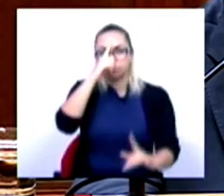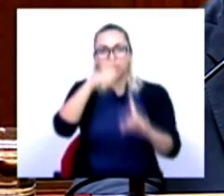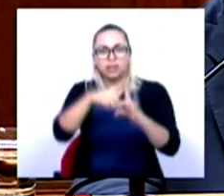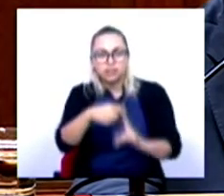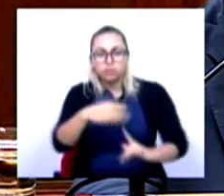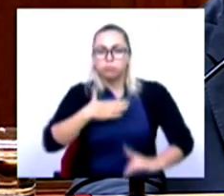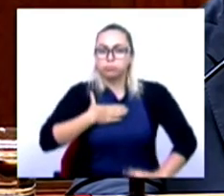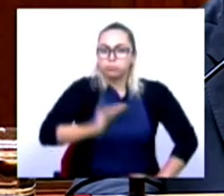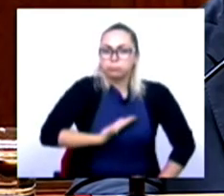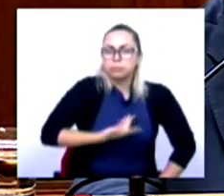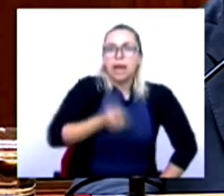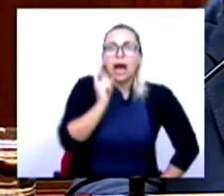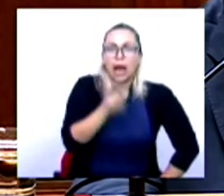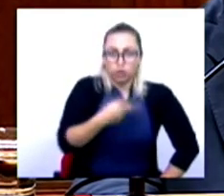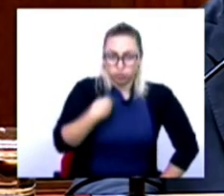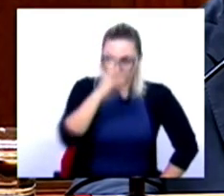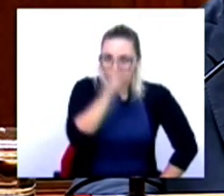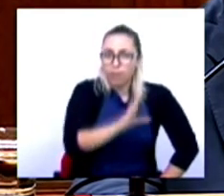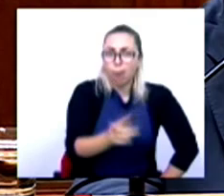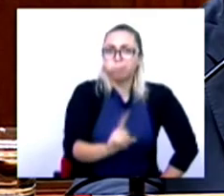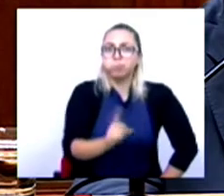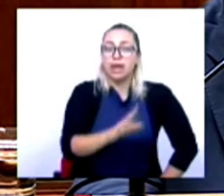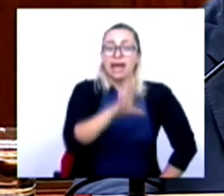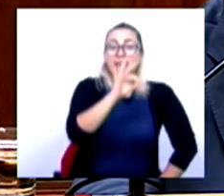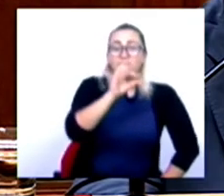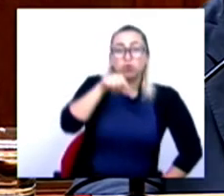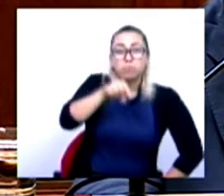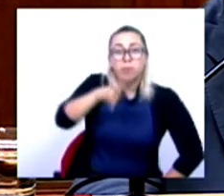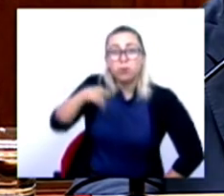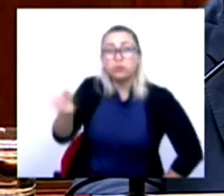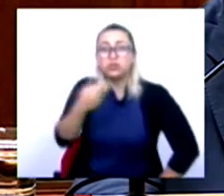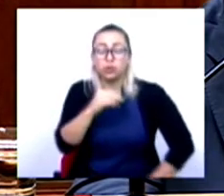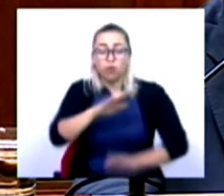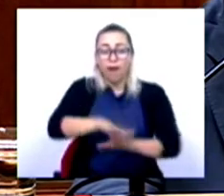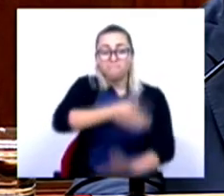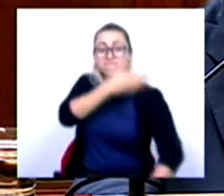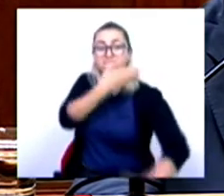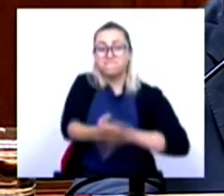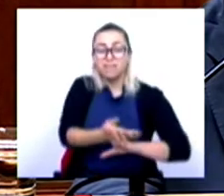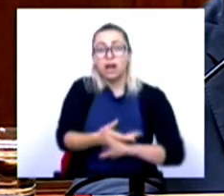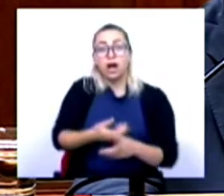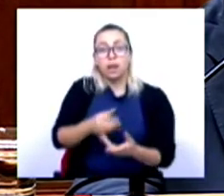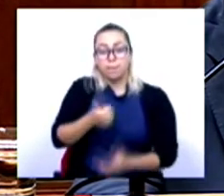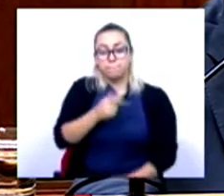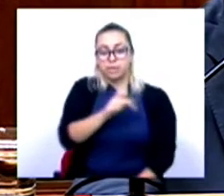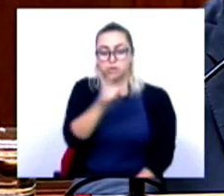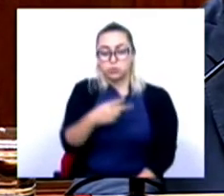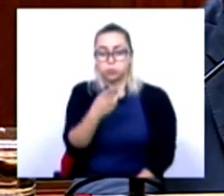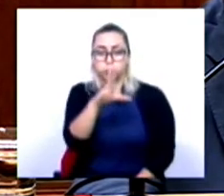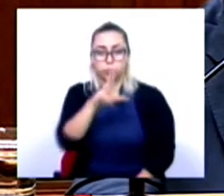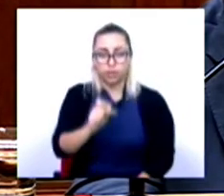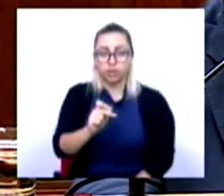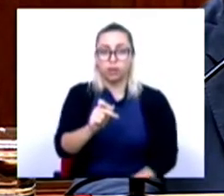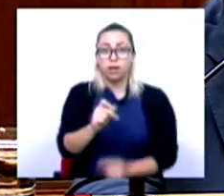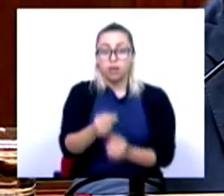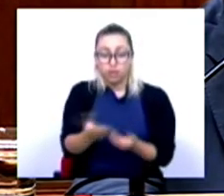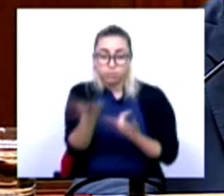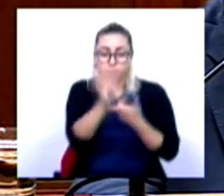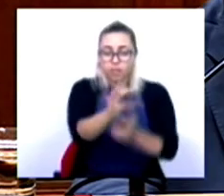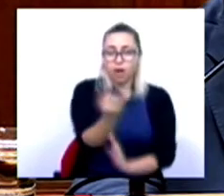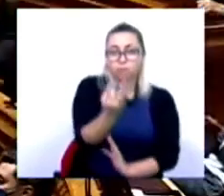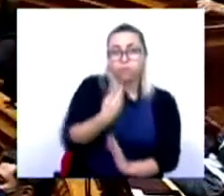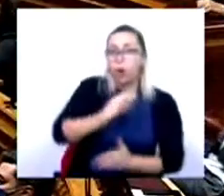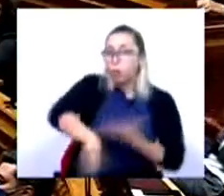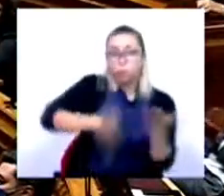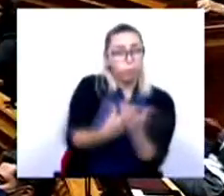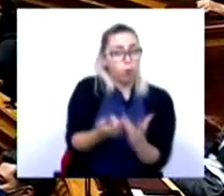apresentado? 14 mil milhões de euros, a duplicação da bazuca foi aquilo que estes consórcios apresentaram. Não conhecemos ainda as